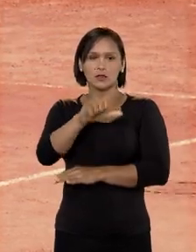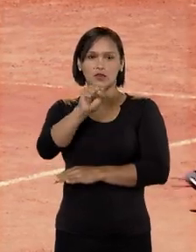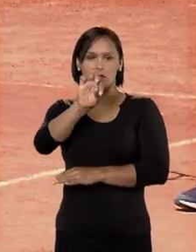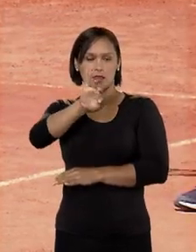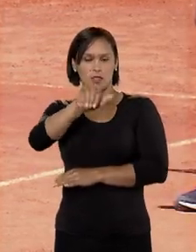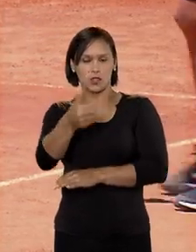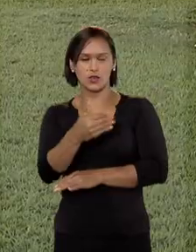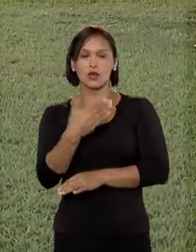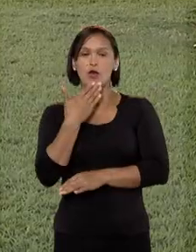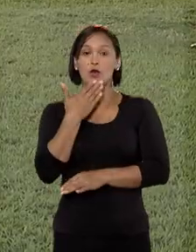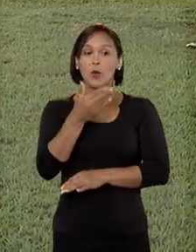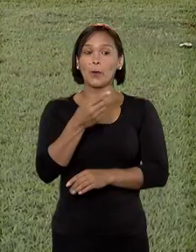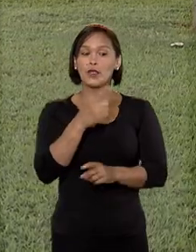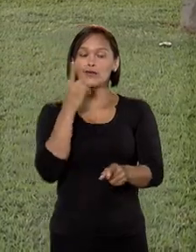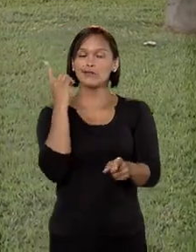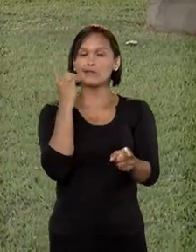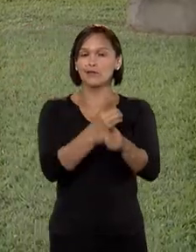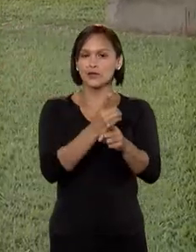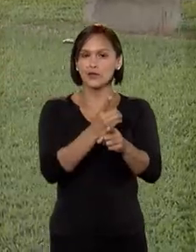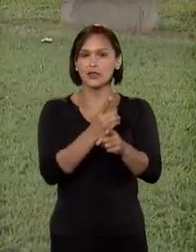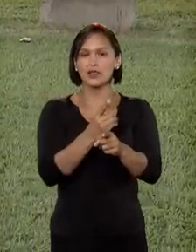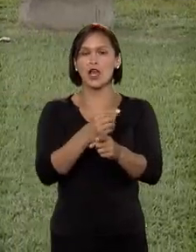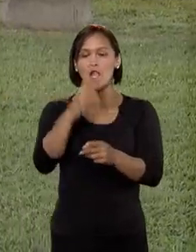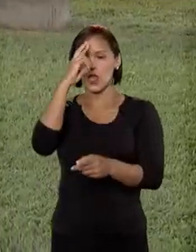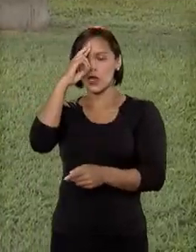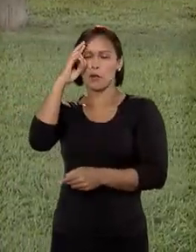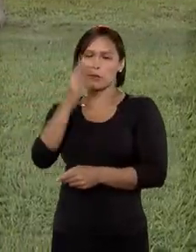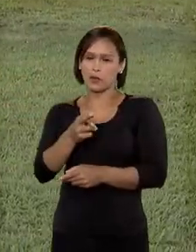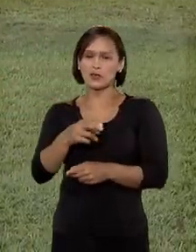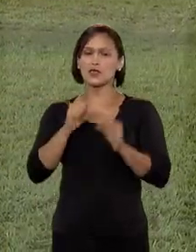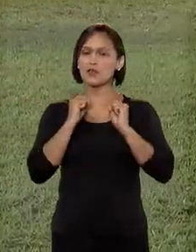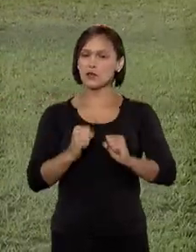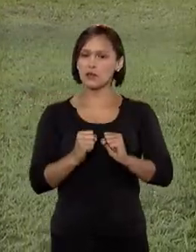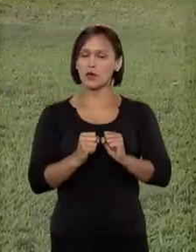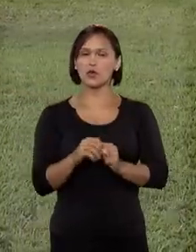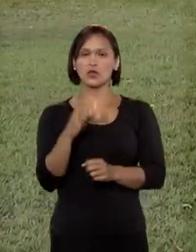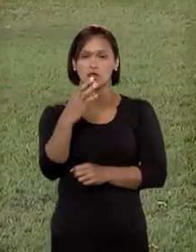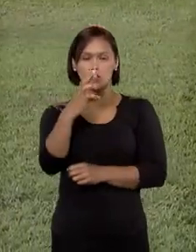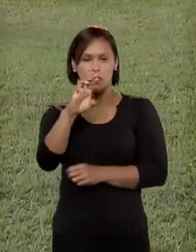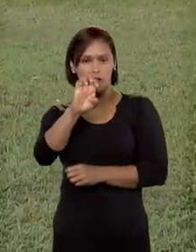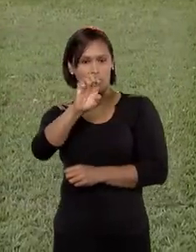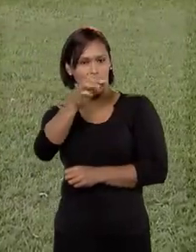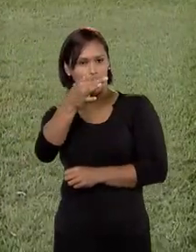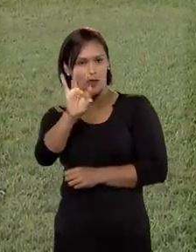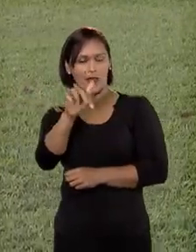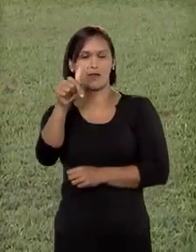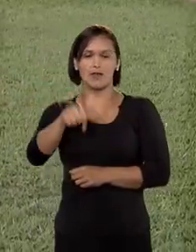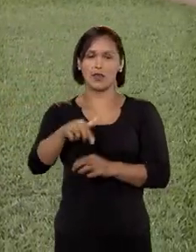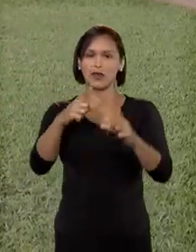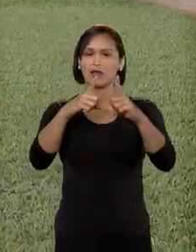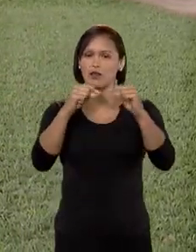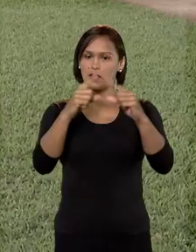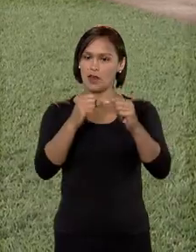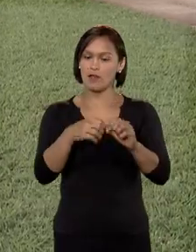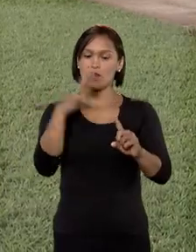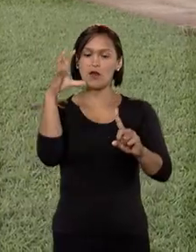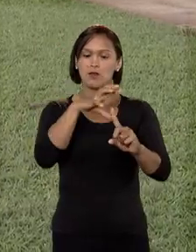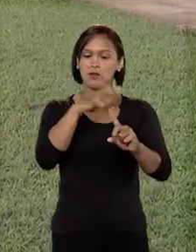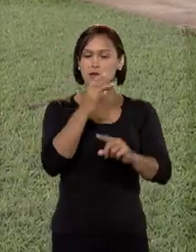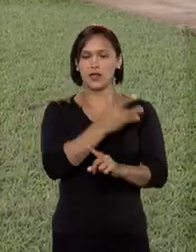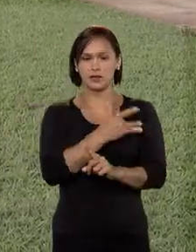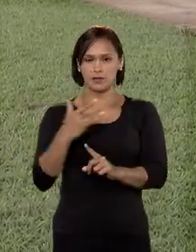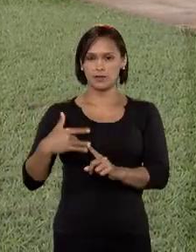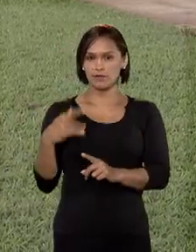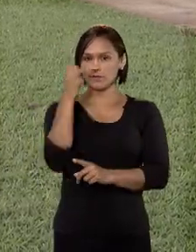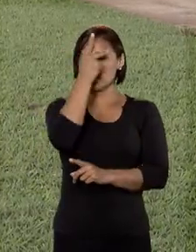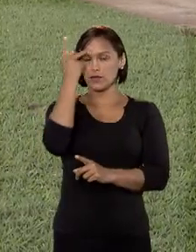dos repetitivos. O pedido buscava o reconhecimento da obrigatoriedade do registro de treinadores de atividades físicas com impacto na